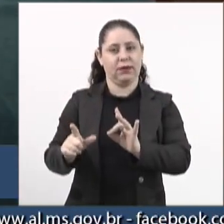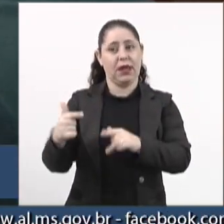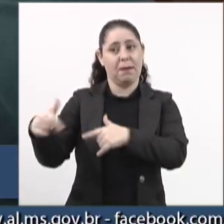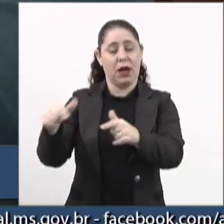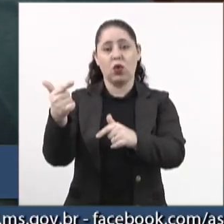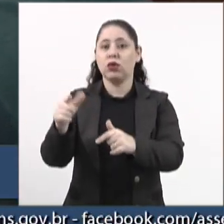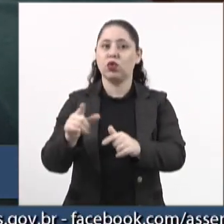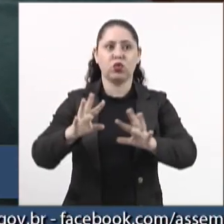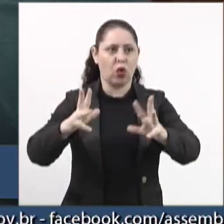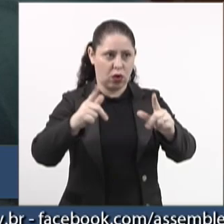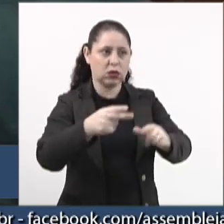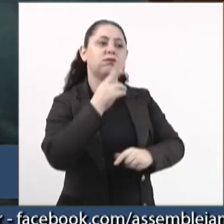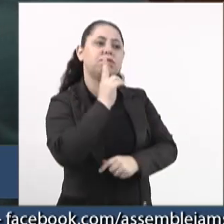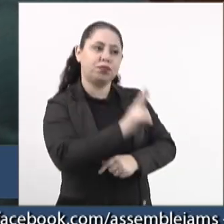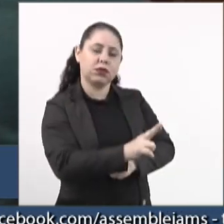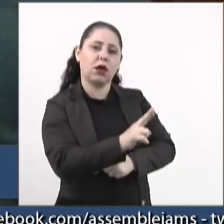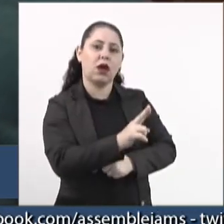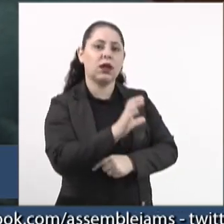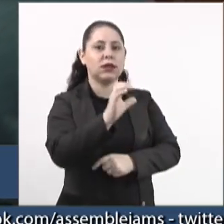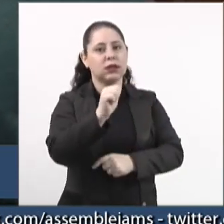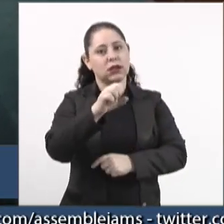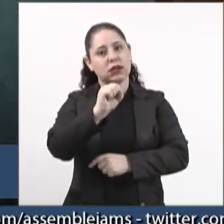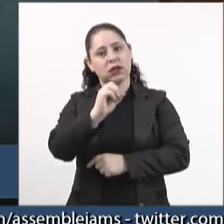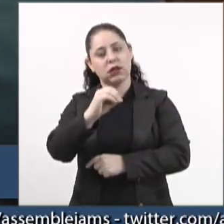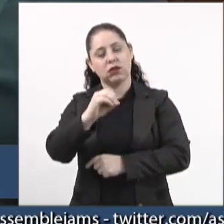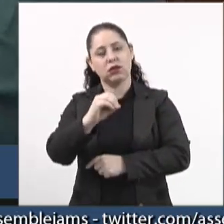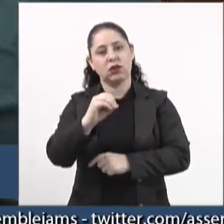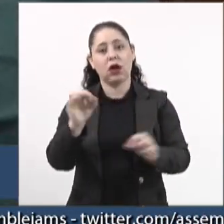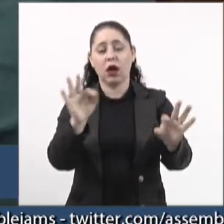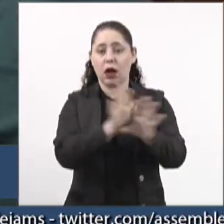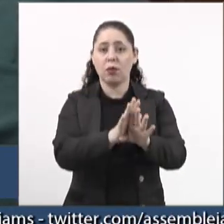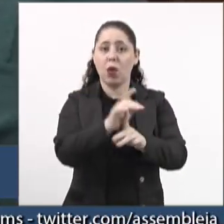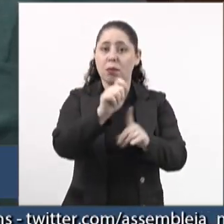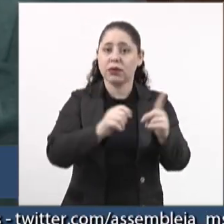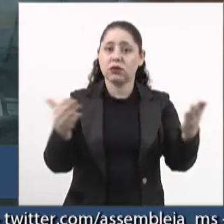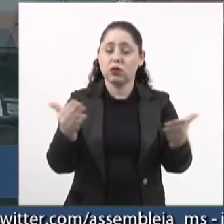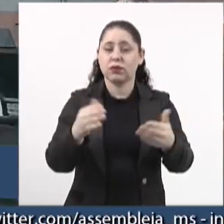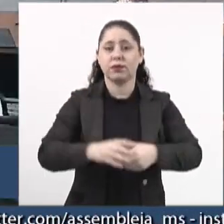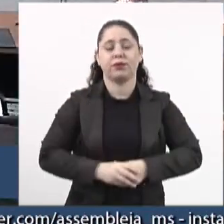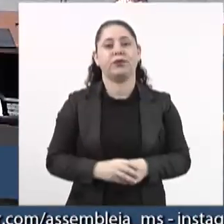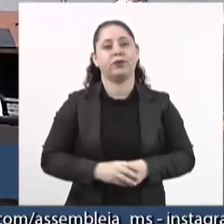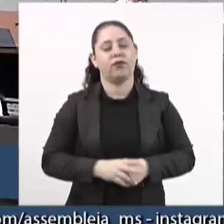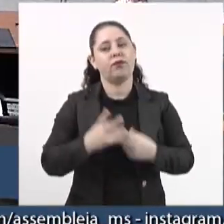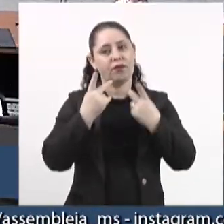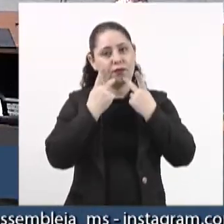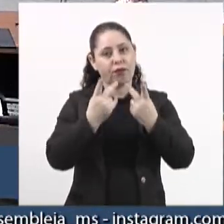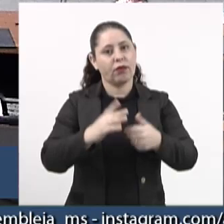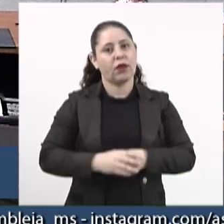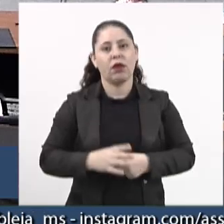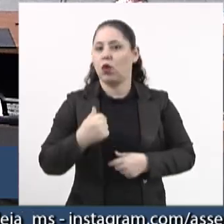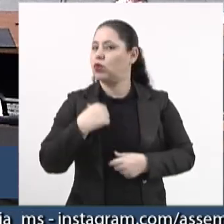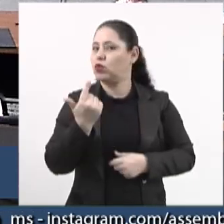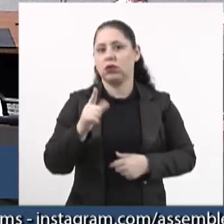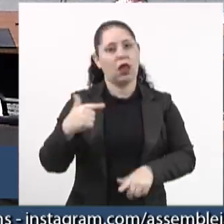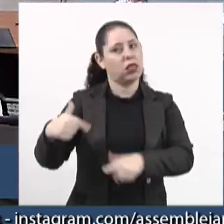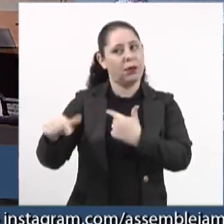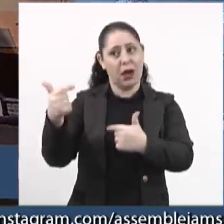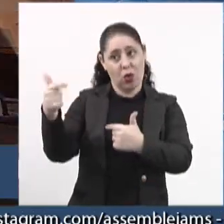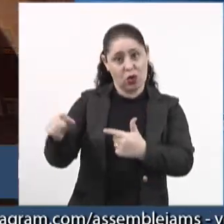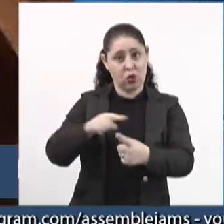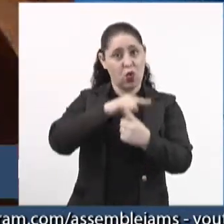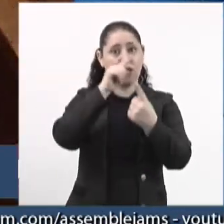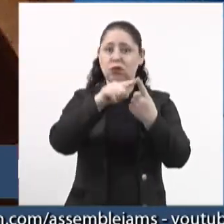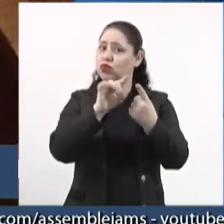Foi o que todo mundo respondeu no censo agora, que acabou de fazer esse mês. Então, eu falo, eu não tenho outro vínculo.